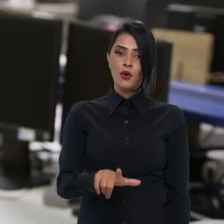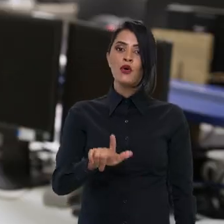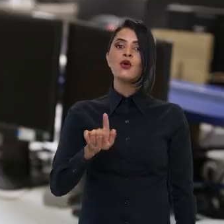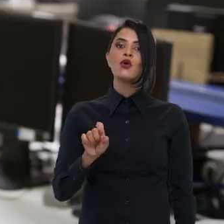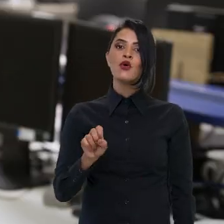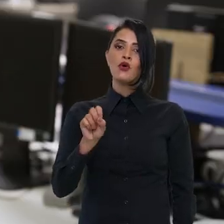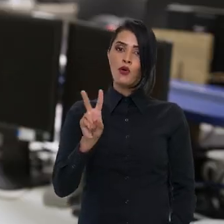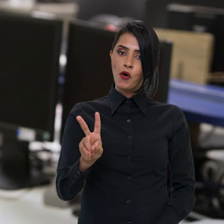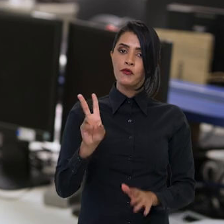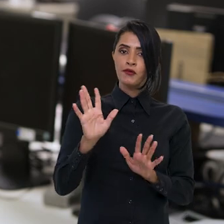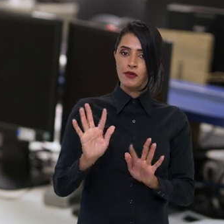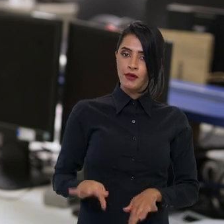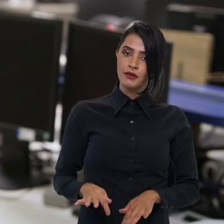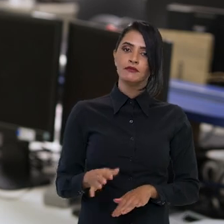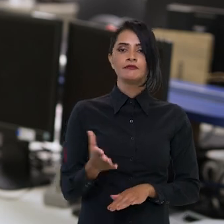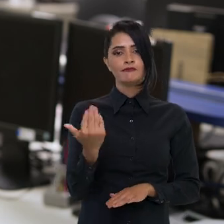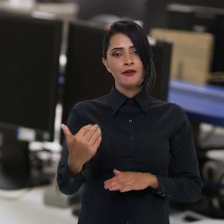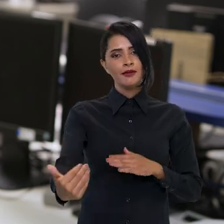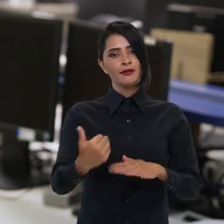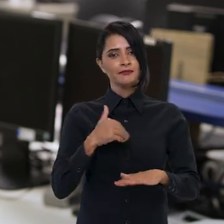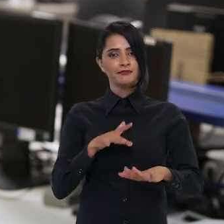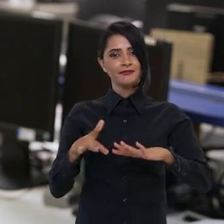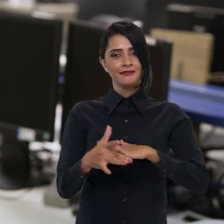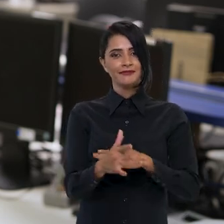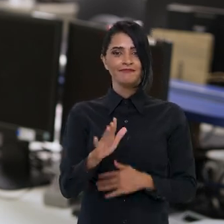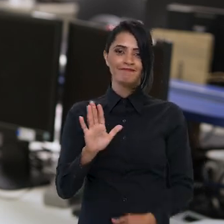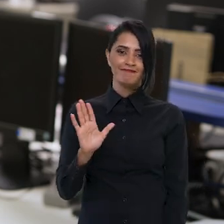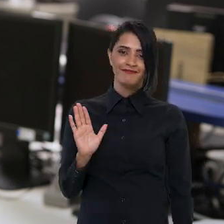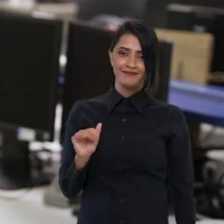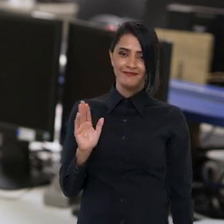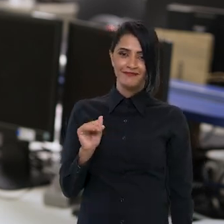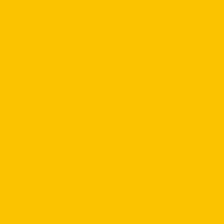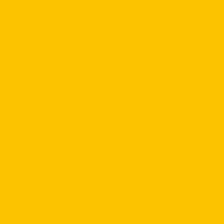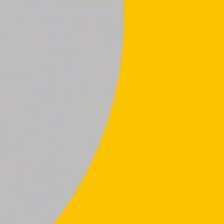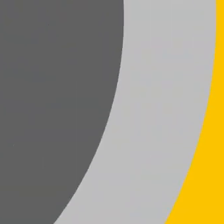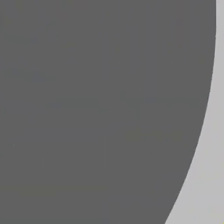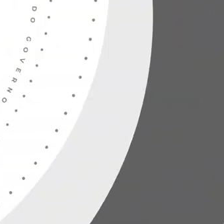ponto gov de hoje fica por aqui. Sigam com a gente nas redes sociais.